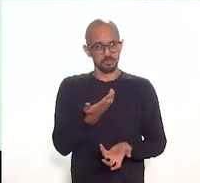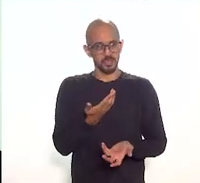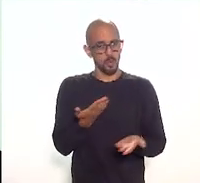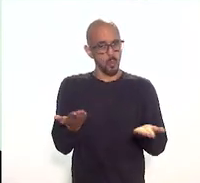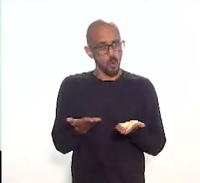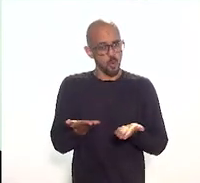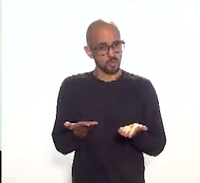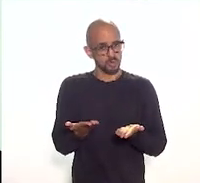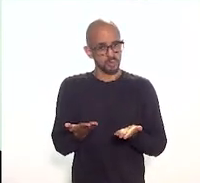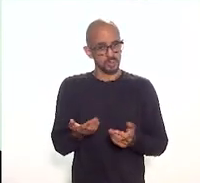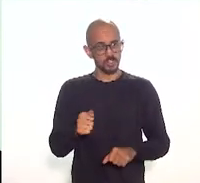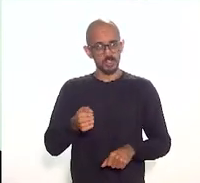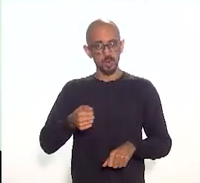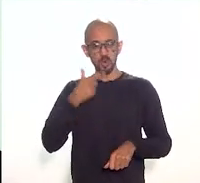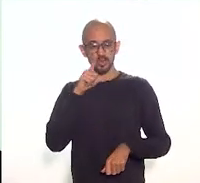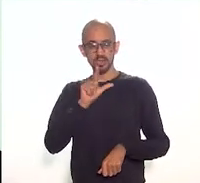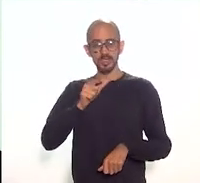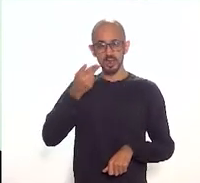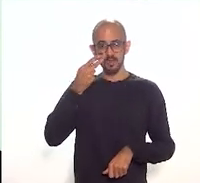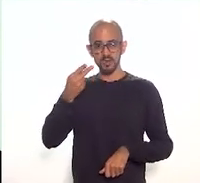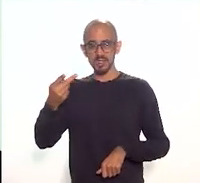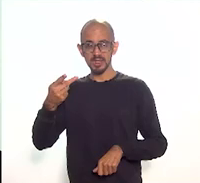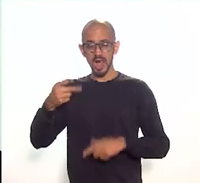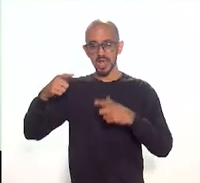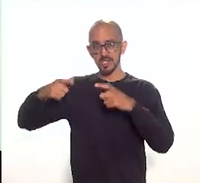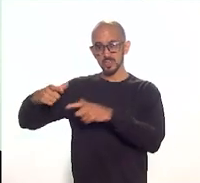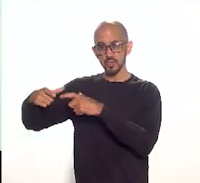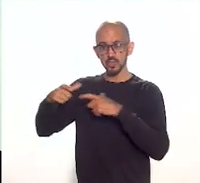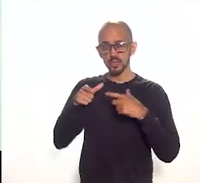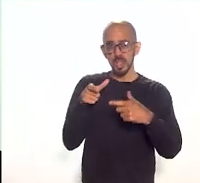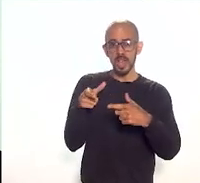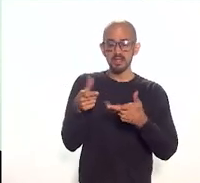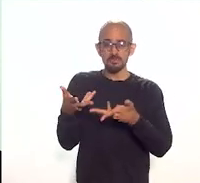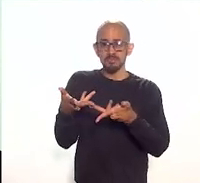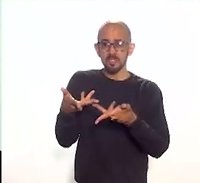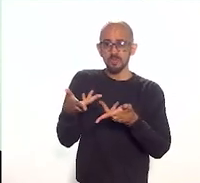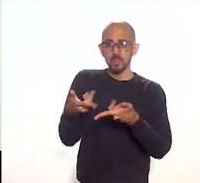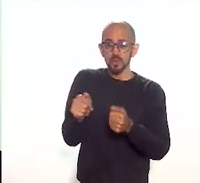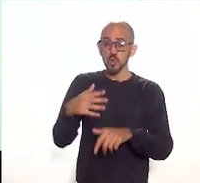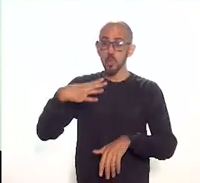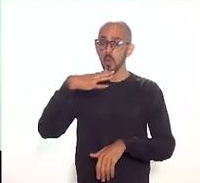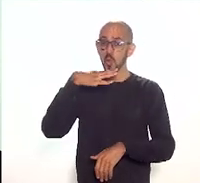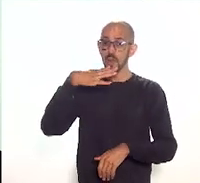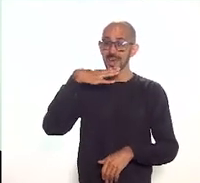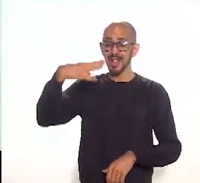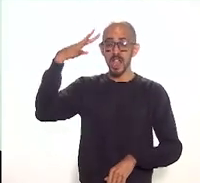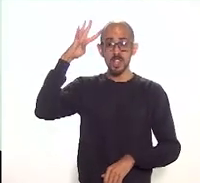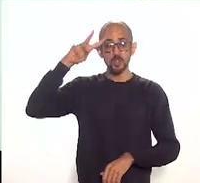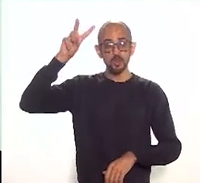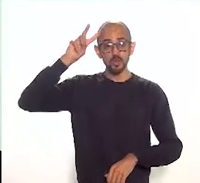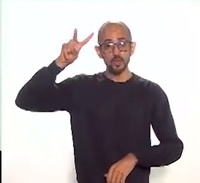poder fazer, percorrer esse percurso maravilhoso e conhecer a história da cidade do Rio de Janeiro